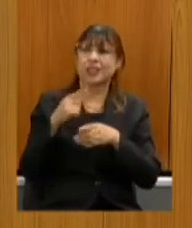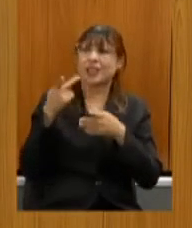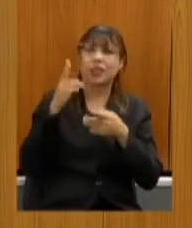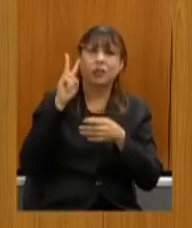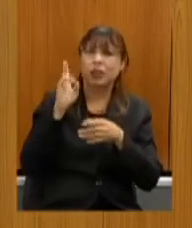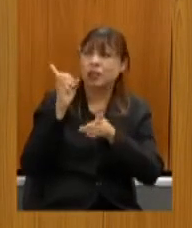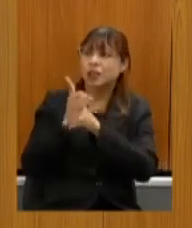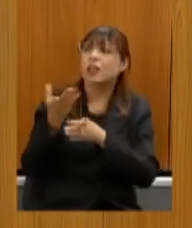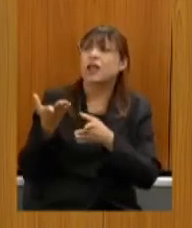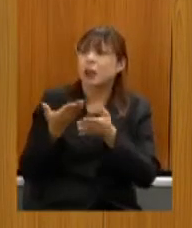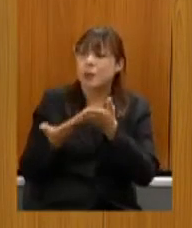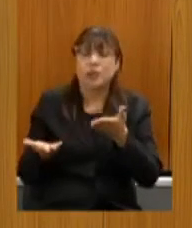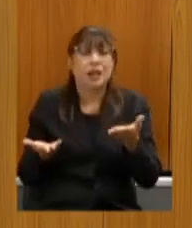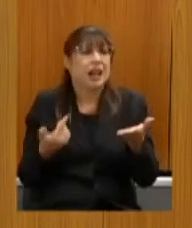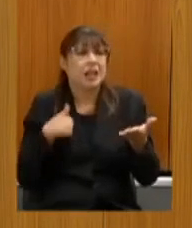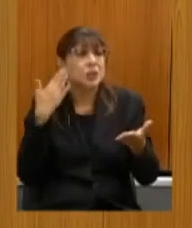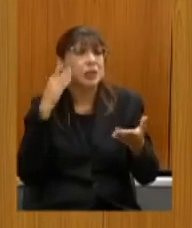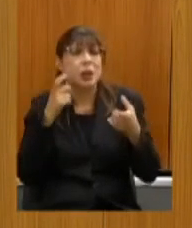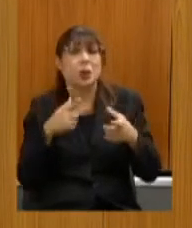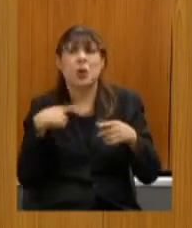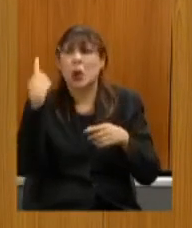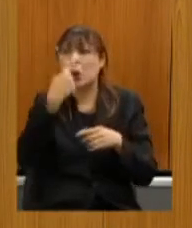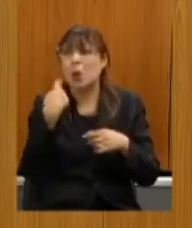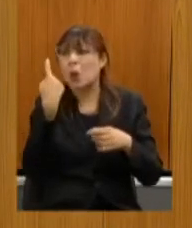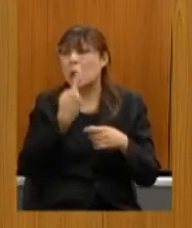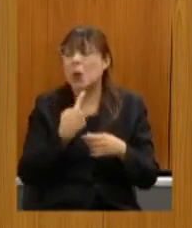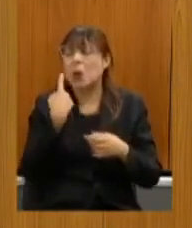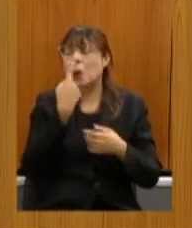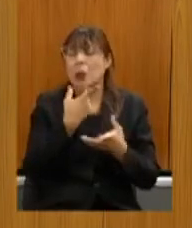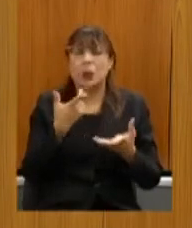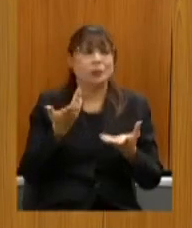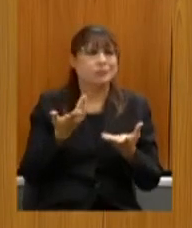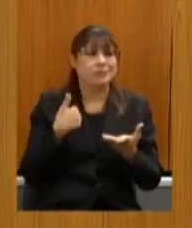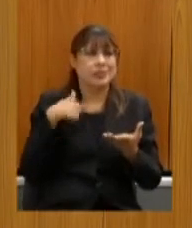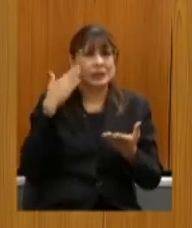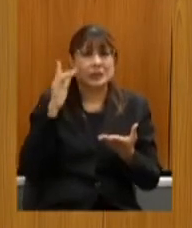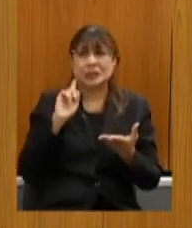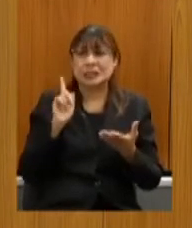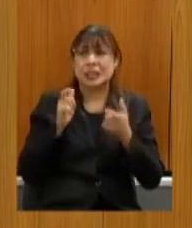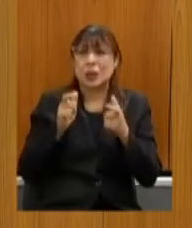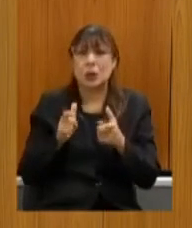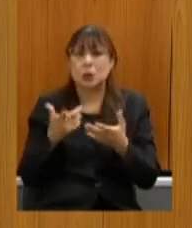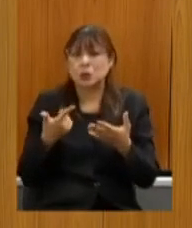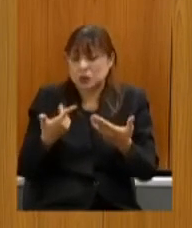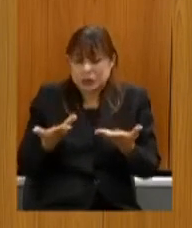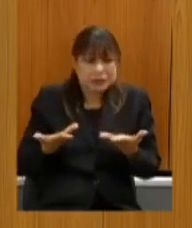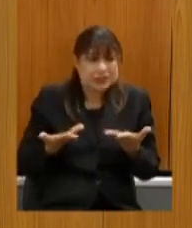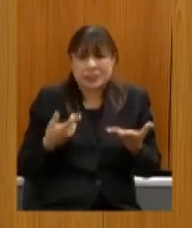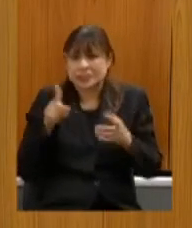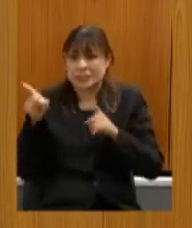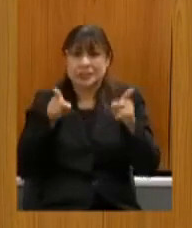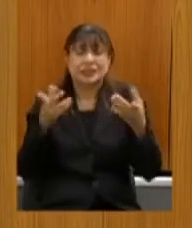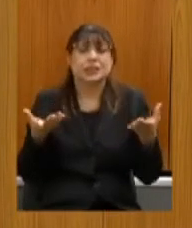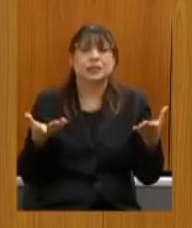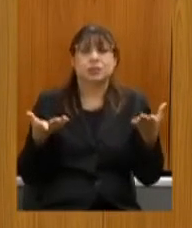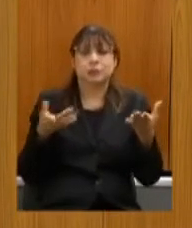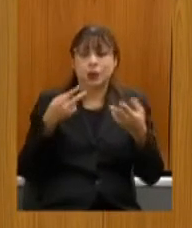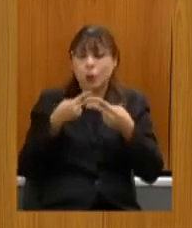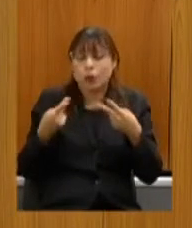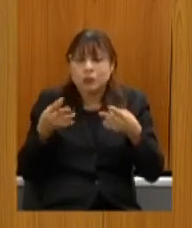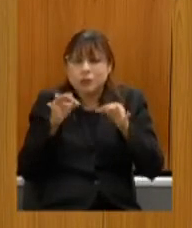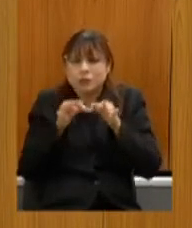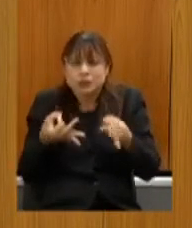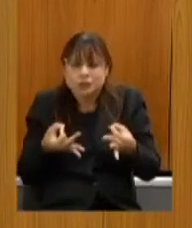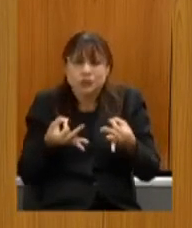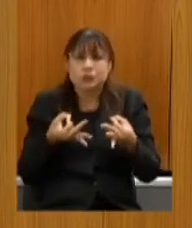perdidos horas e horas por questão de melhor sinalização coisa simples ações simples que